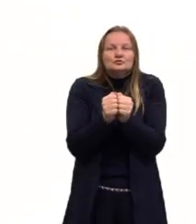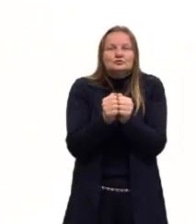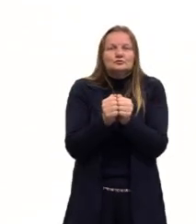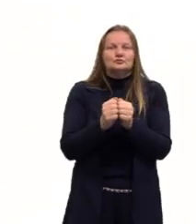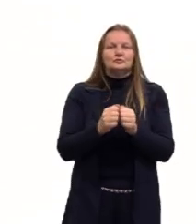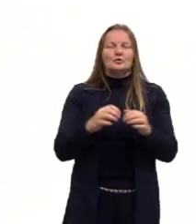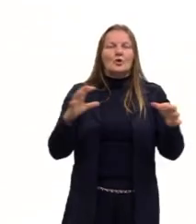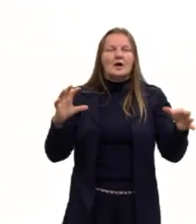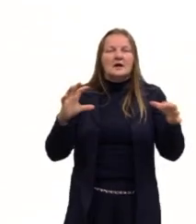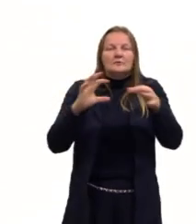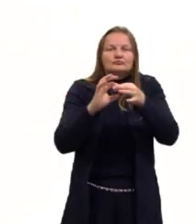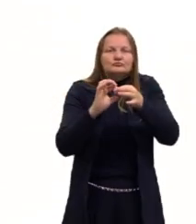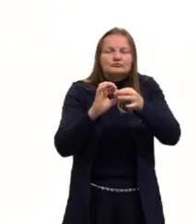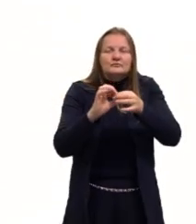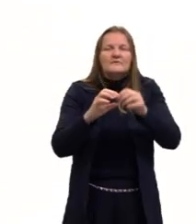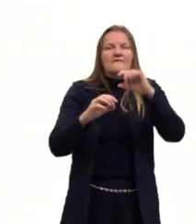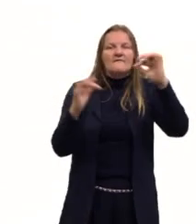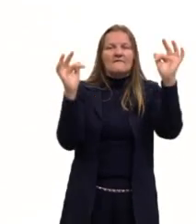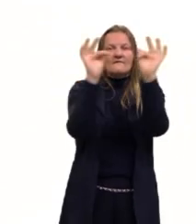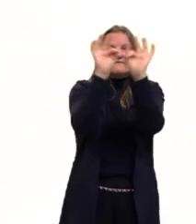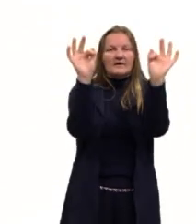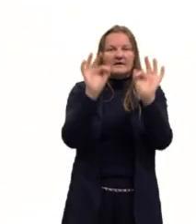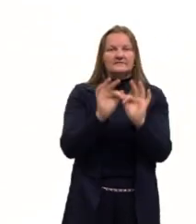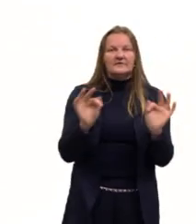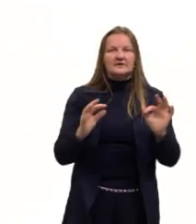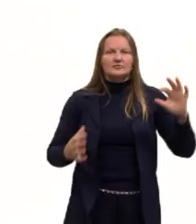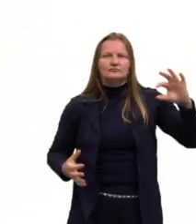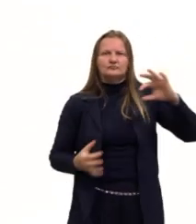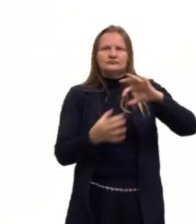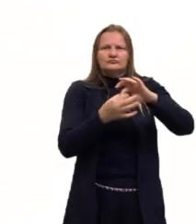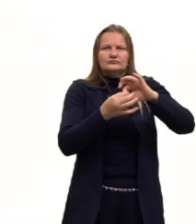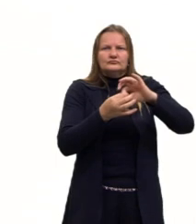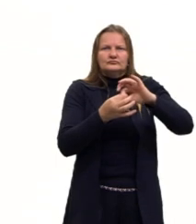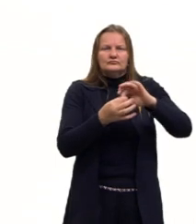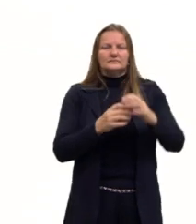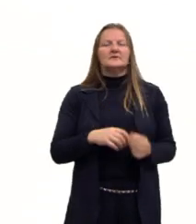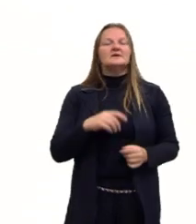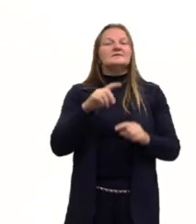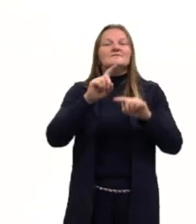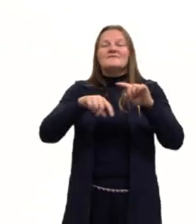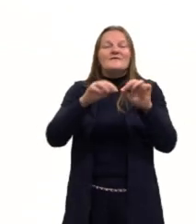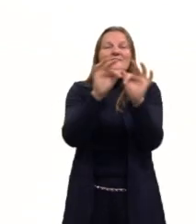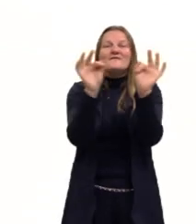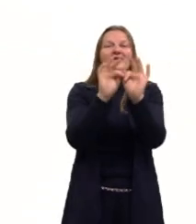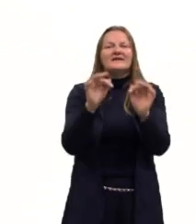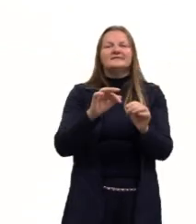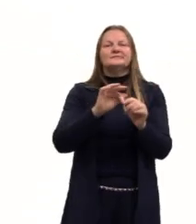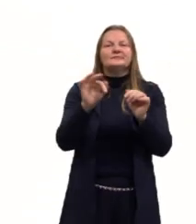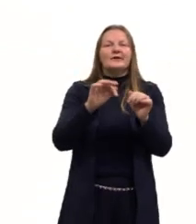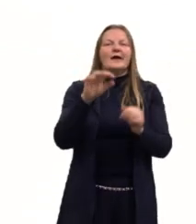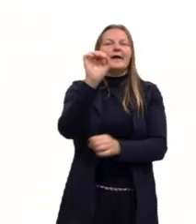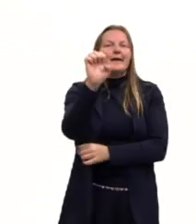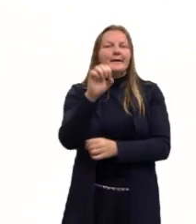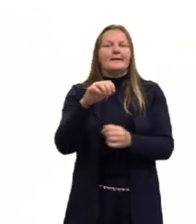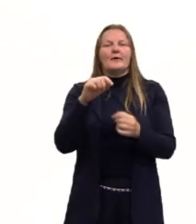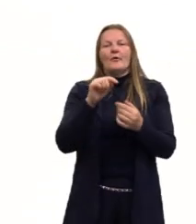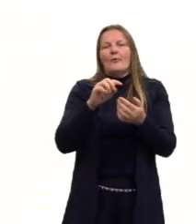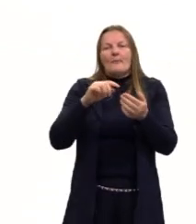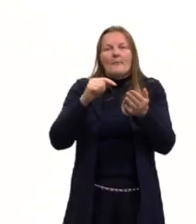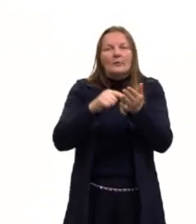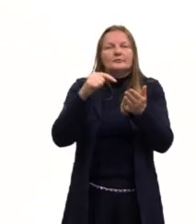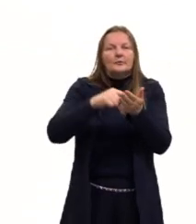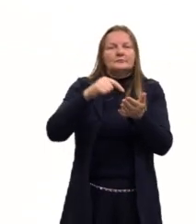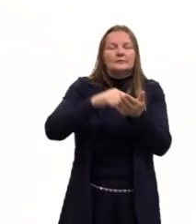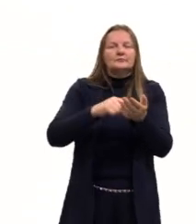Elas ligam as frases. As frases, para poderem não ter várias e várias vezes os pontos aqui,